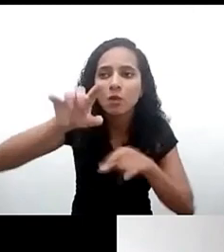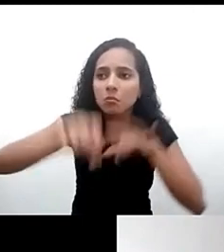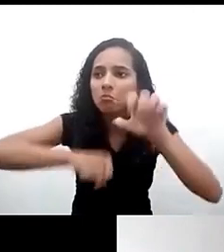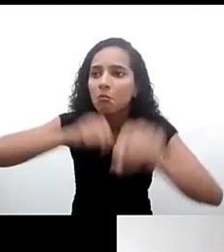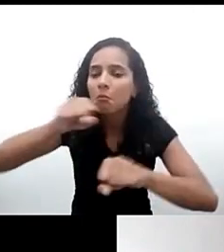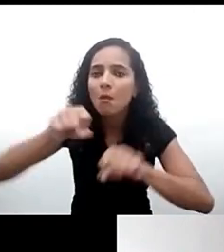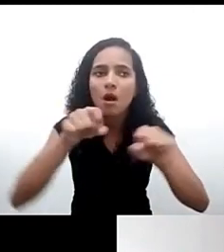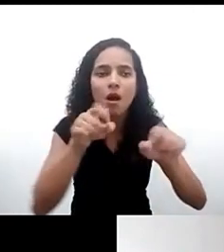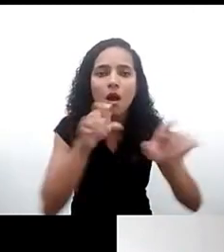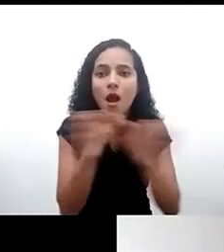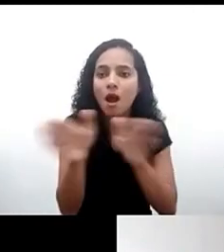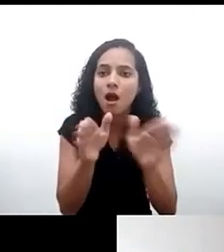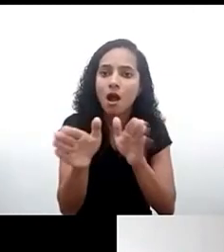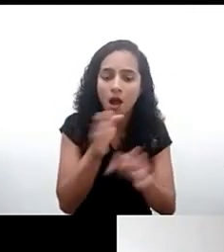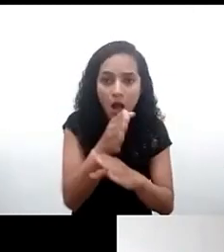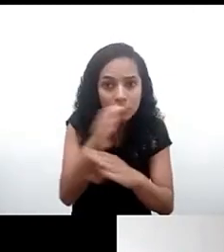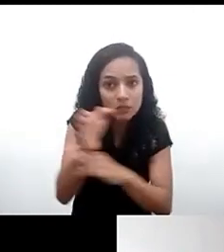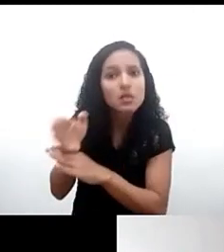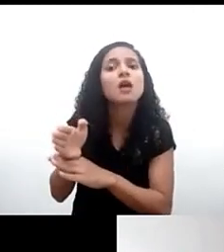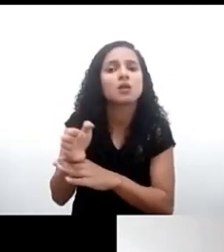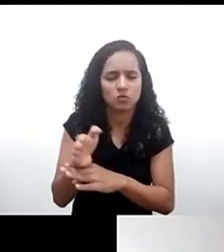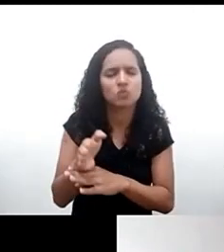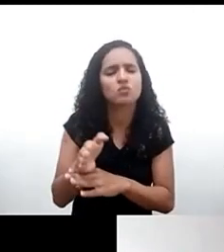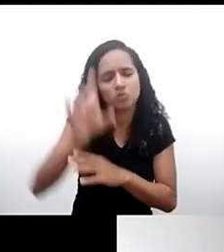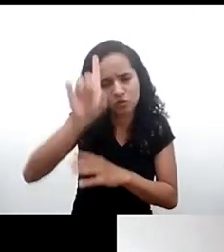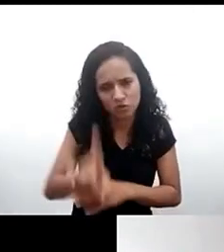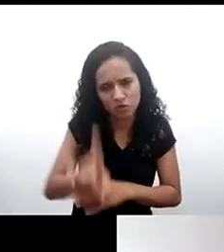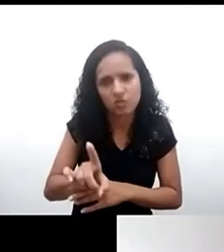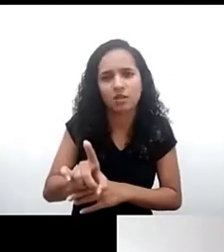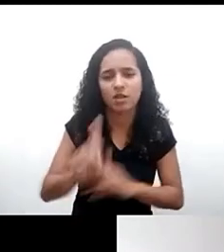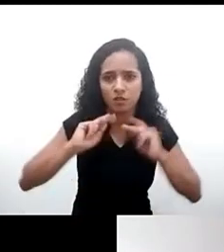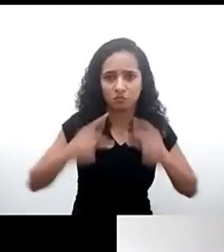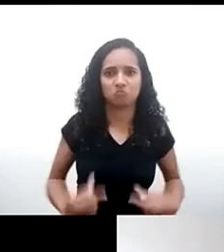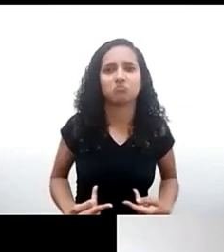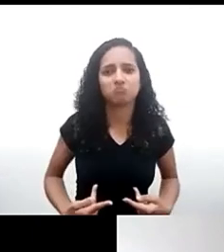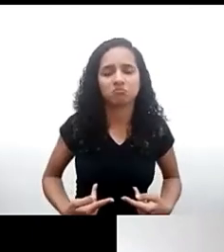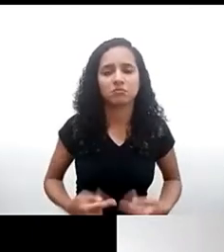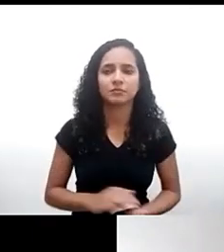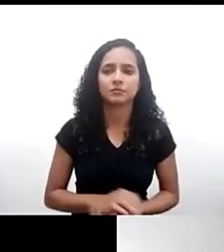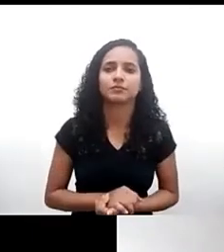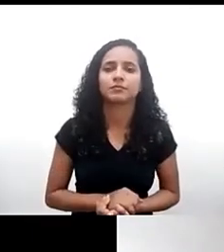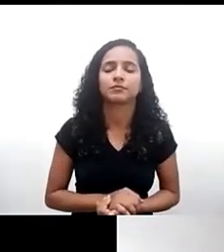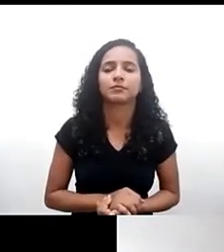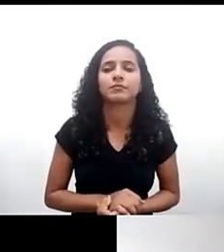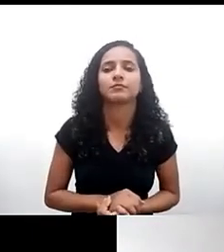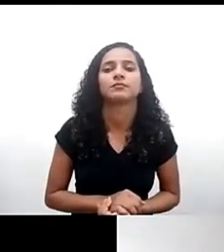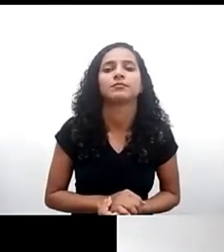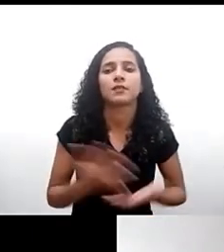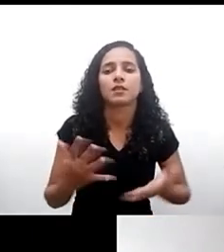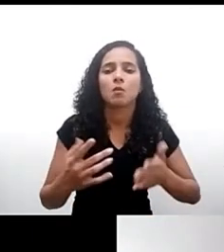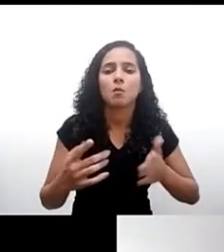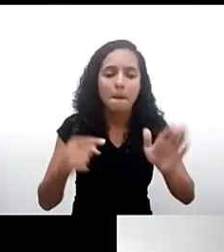amplitude a essas experiências de direitos fundamentais e humanos e nós temos aqui uma pergunta que chegou para nós